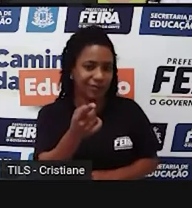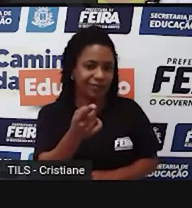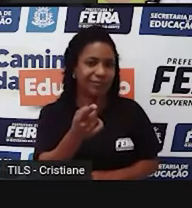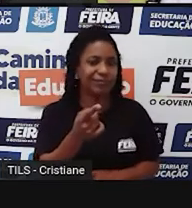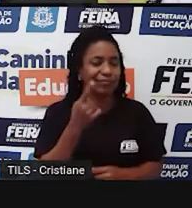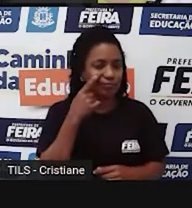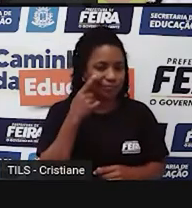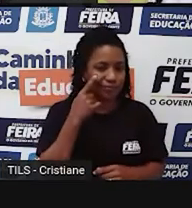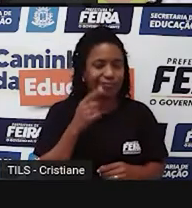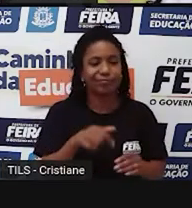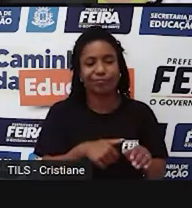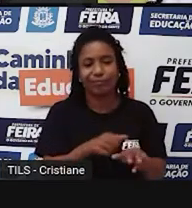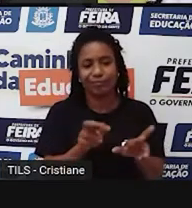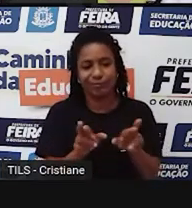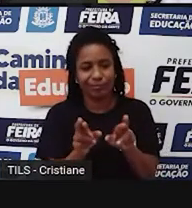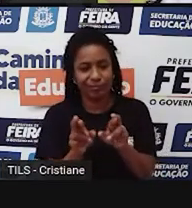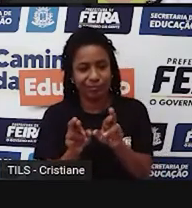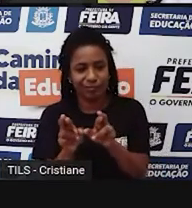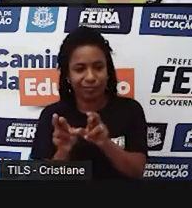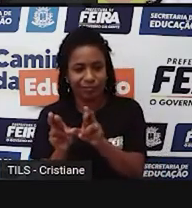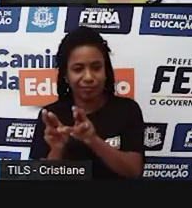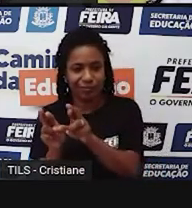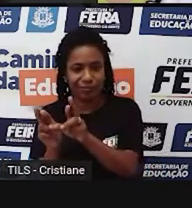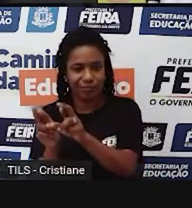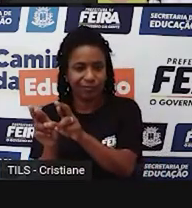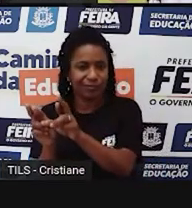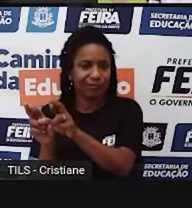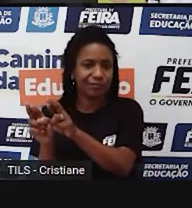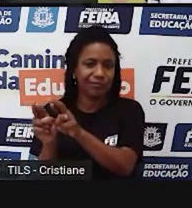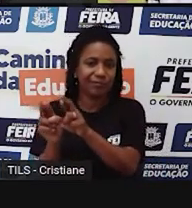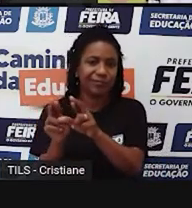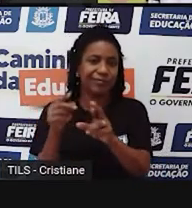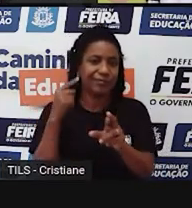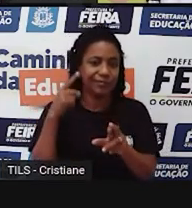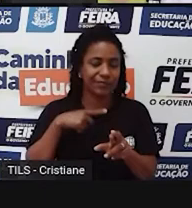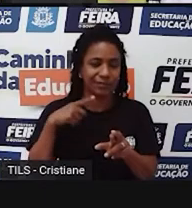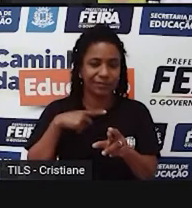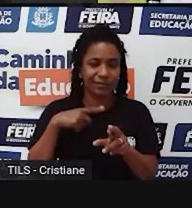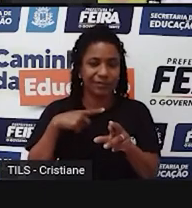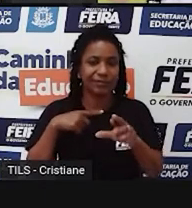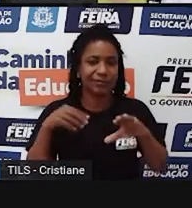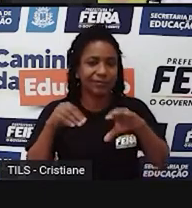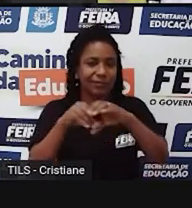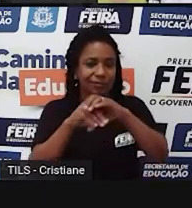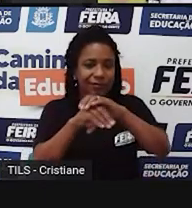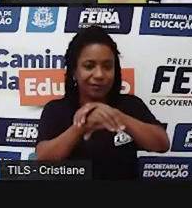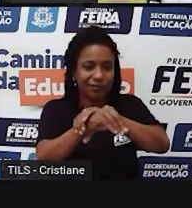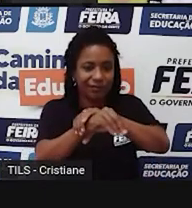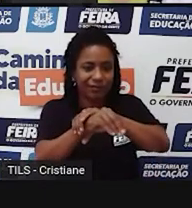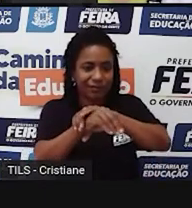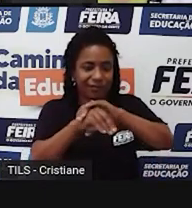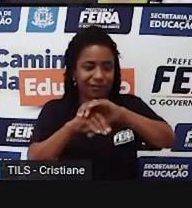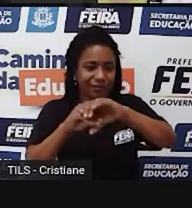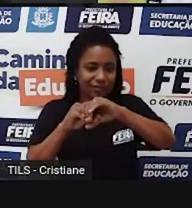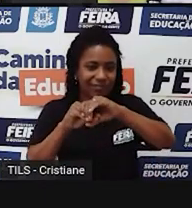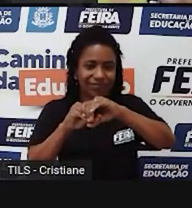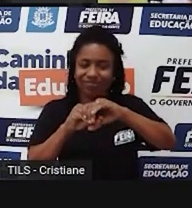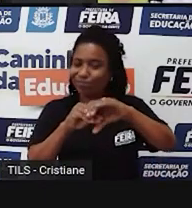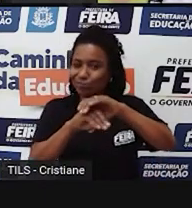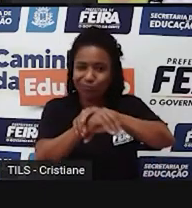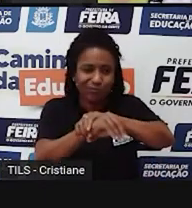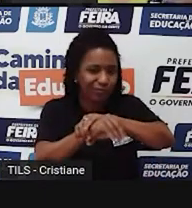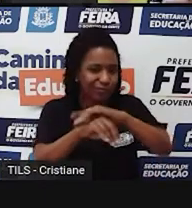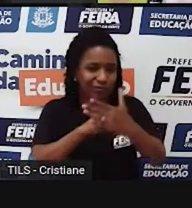tendência dele, infelizmente, é morrer mesmo, porque não tem como ele se livrar dessa armadilha que o pobrezinho acabou ficando.